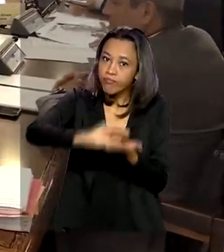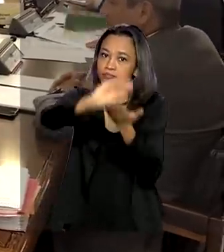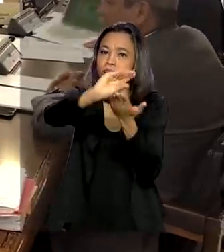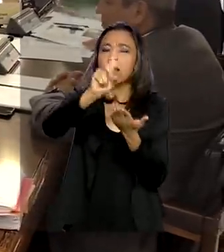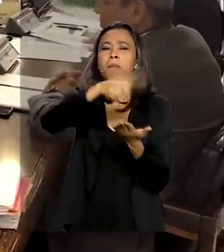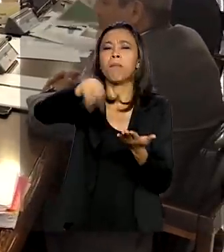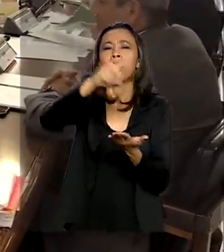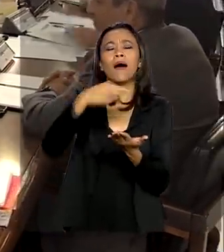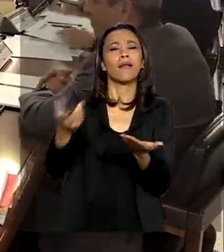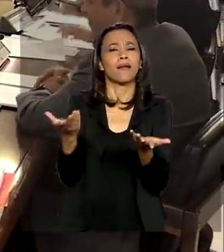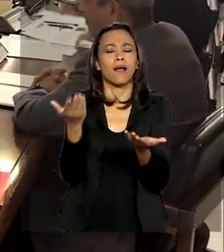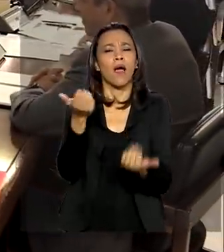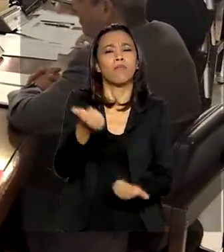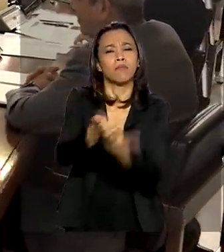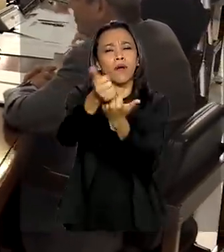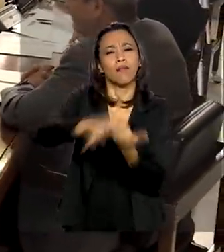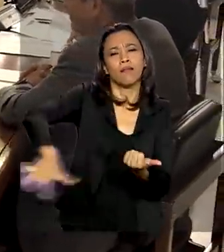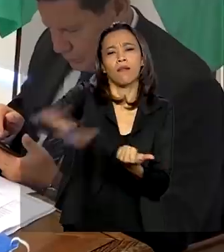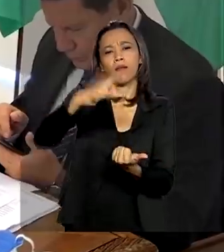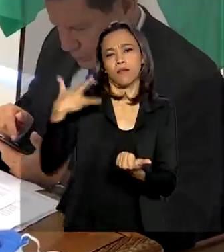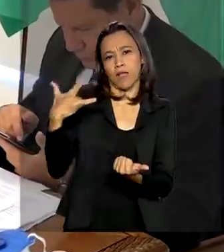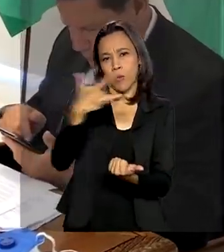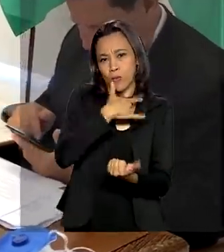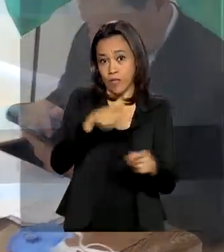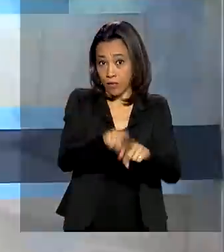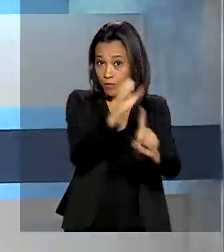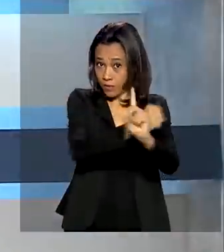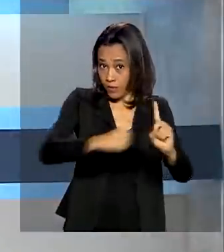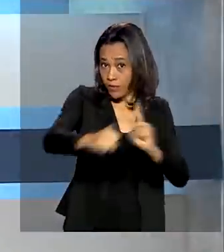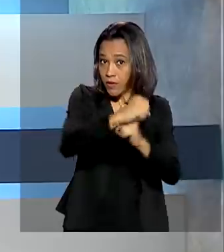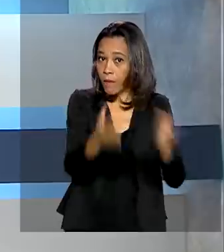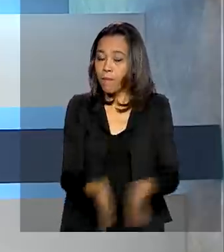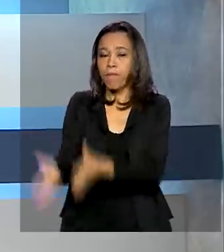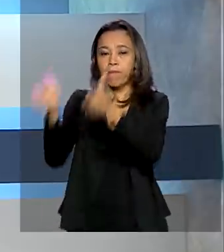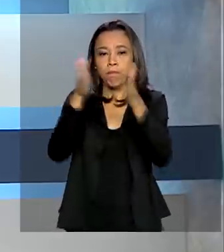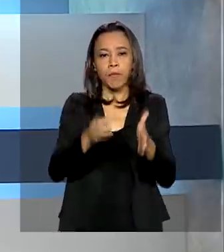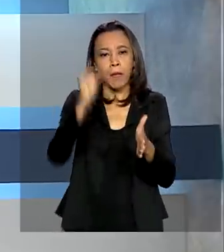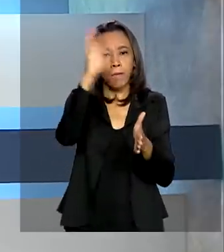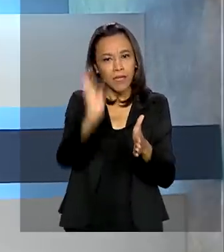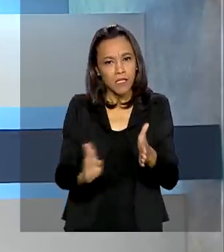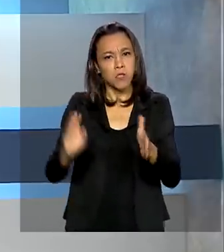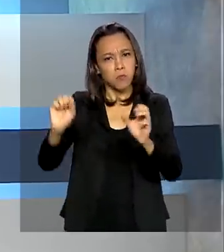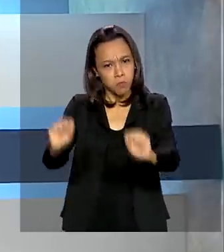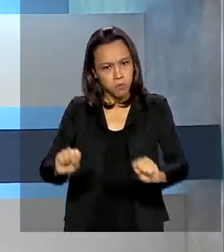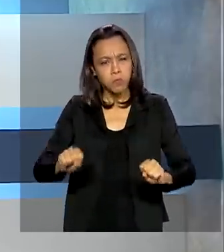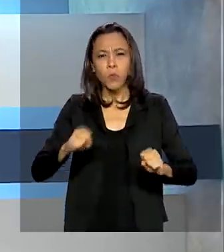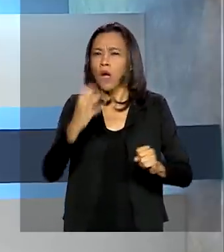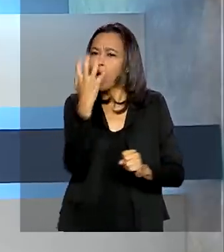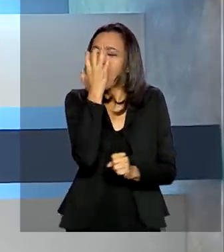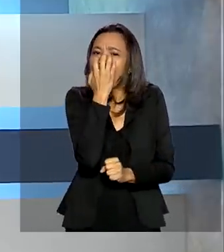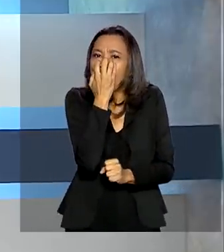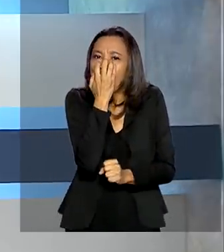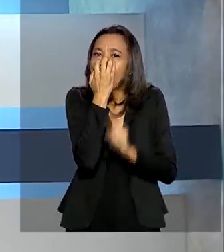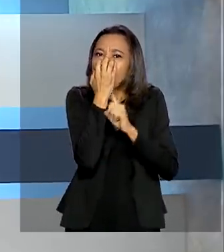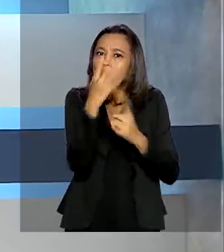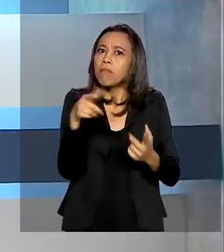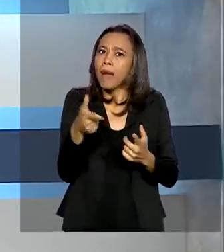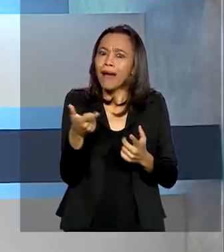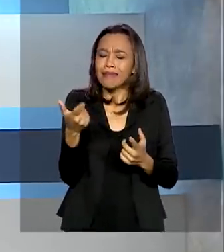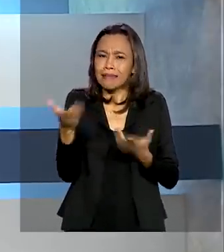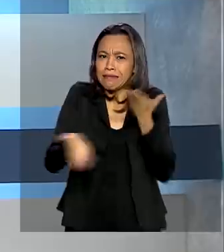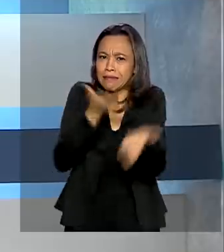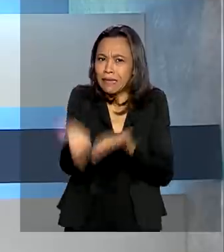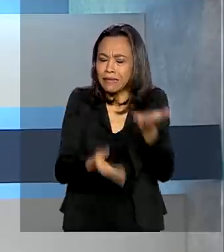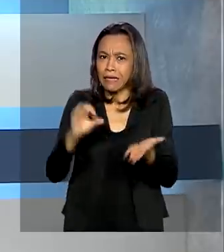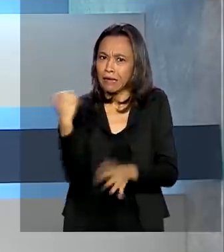recompor gastos com saúde e assistência social. Brasil reforça a produção de respiradores para tratar casos graves